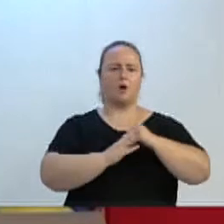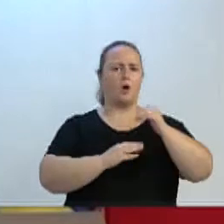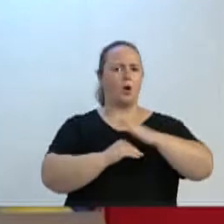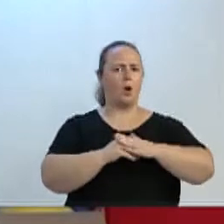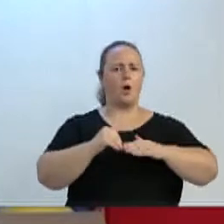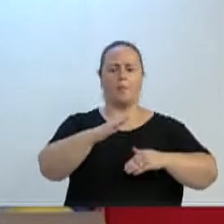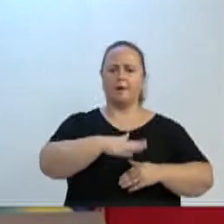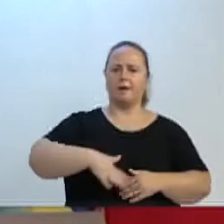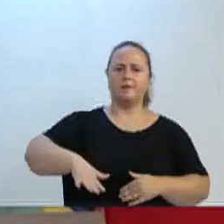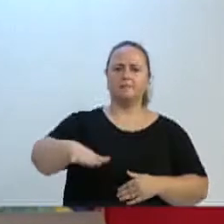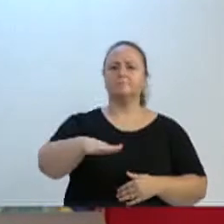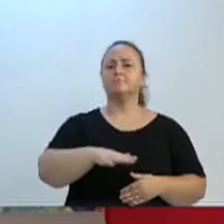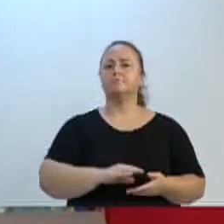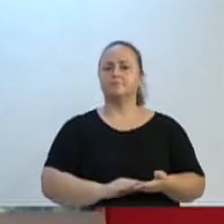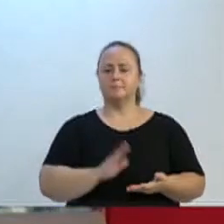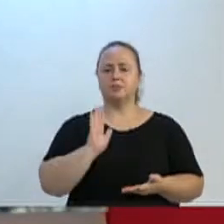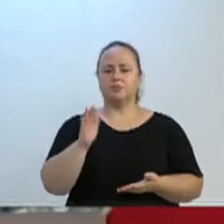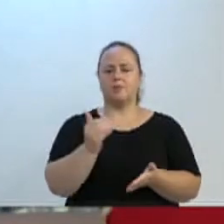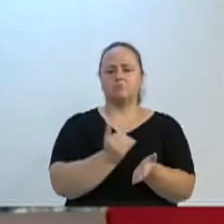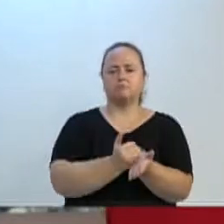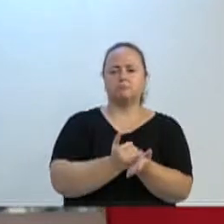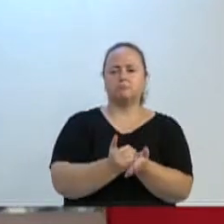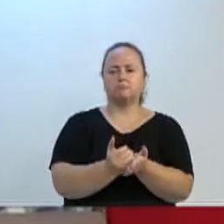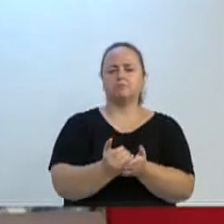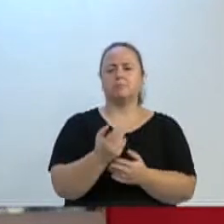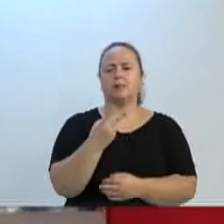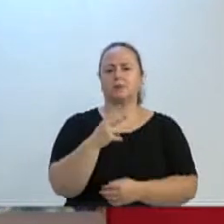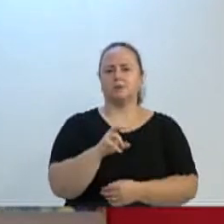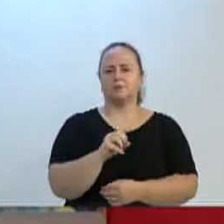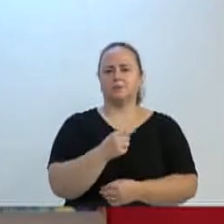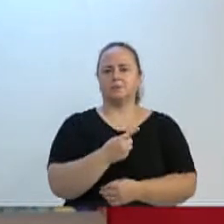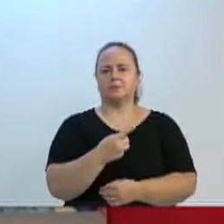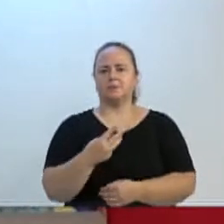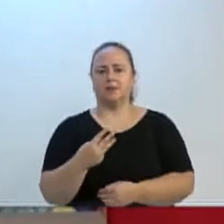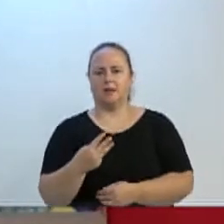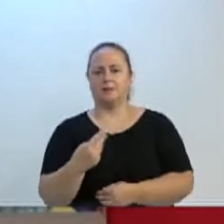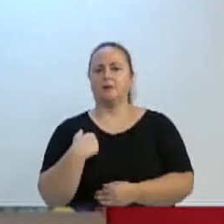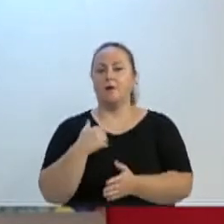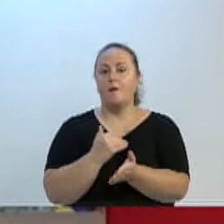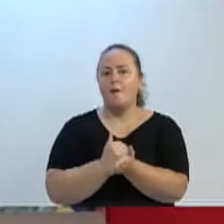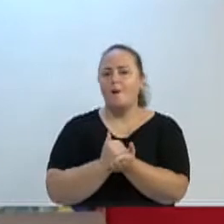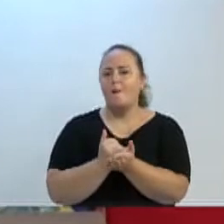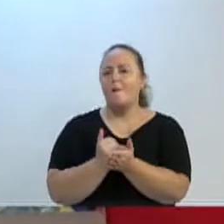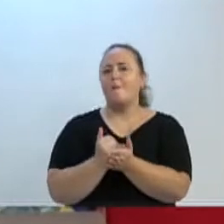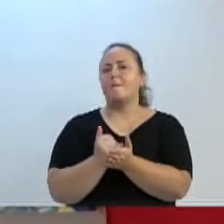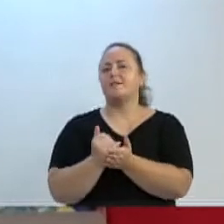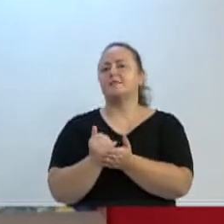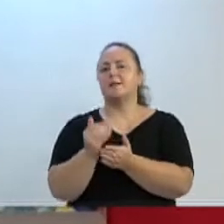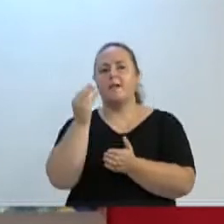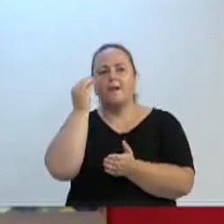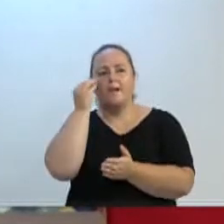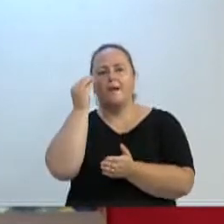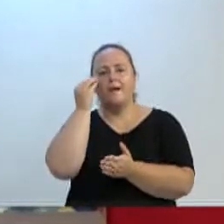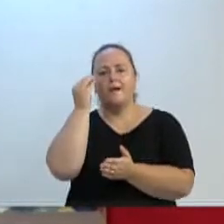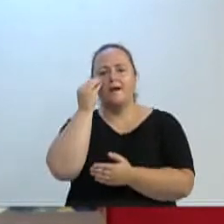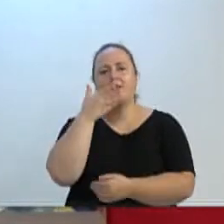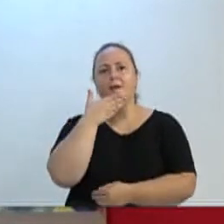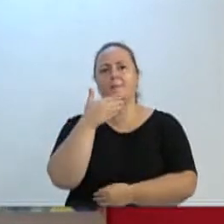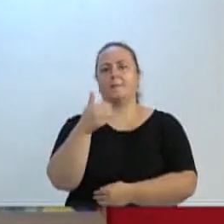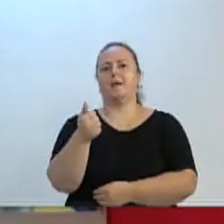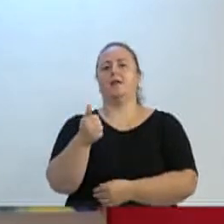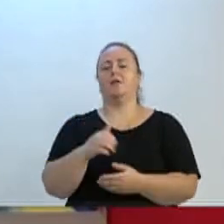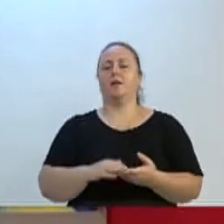região, onde lá, desde 2013, eu tive a oportunidade de plantar essas melhorias para a nossa região. E quero dizer, senhores,